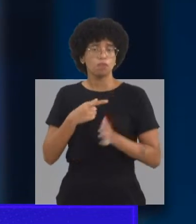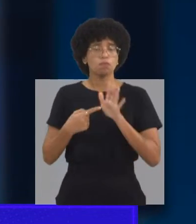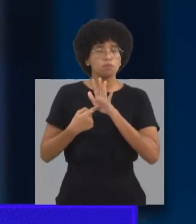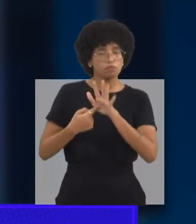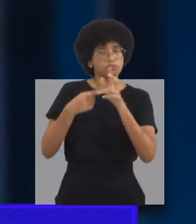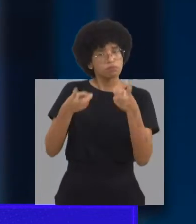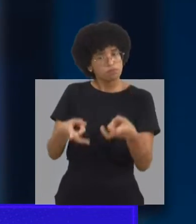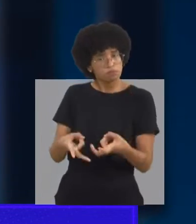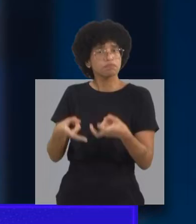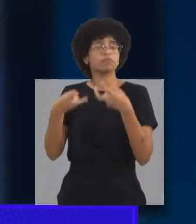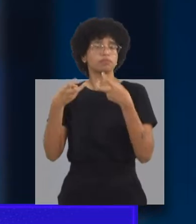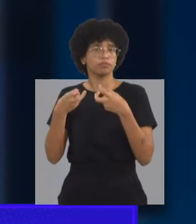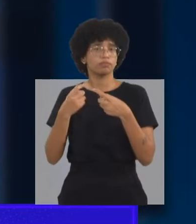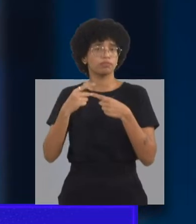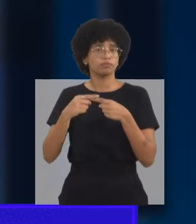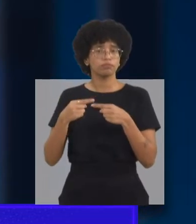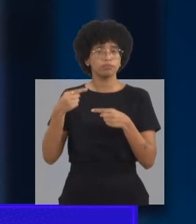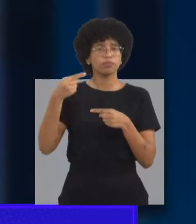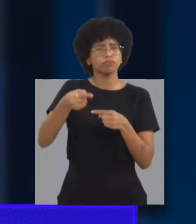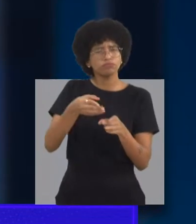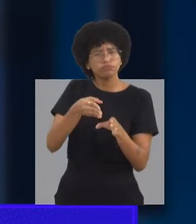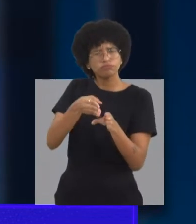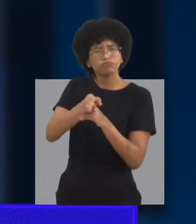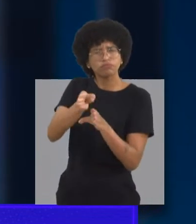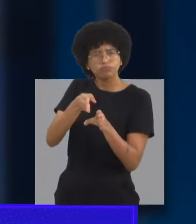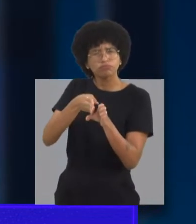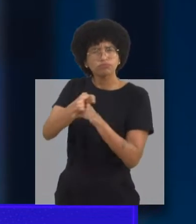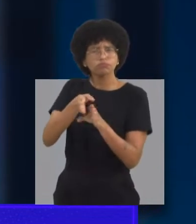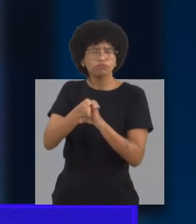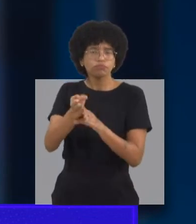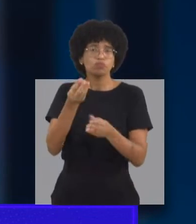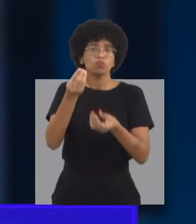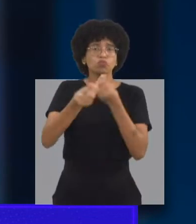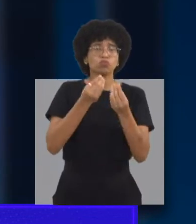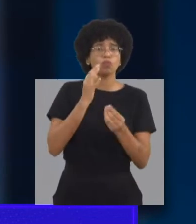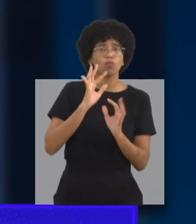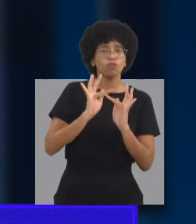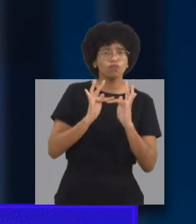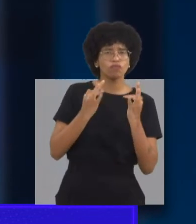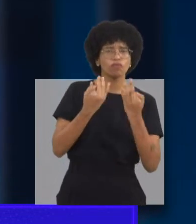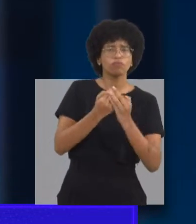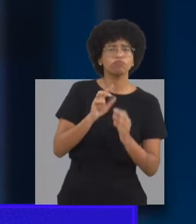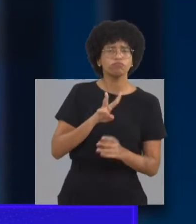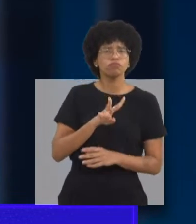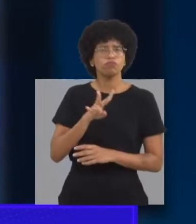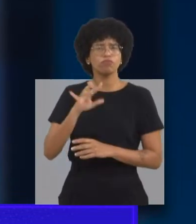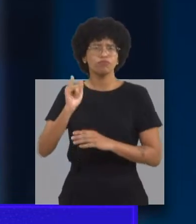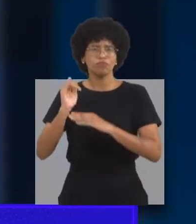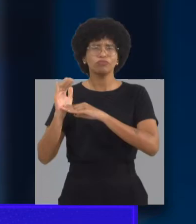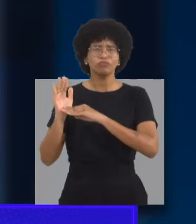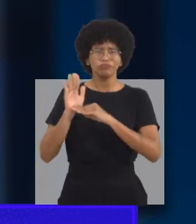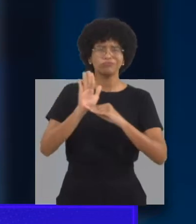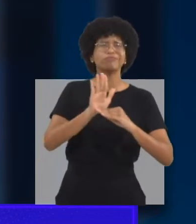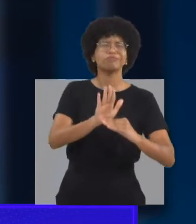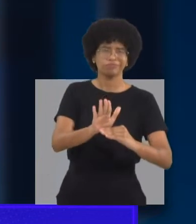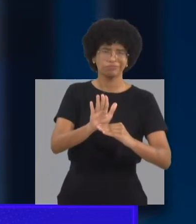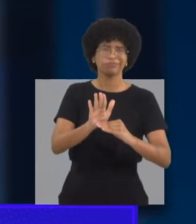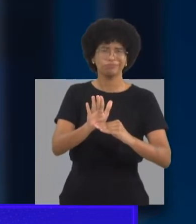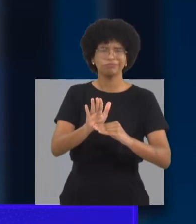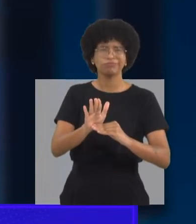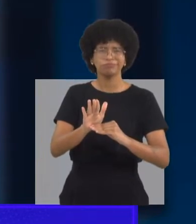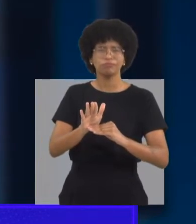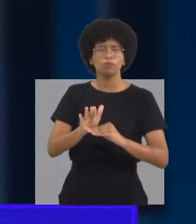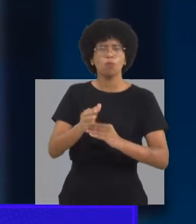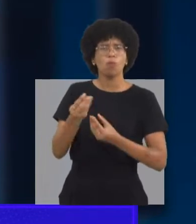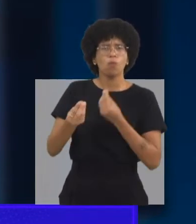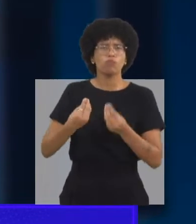dando conta. É nosso dever chamar a família e fazer essas famílias co-participantes do processo, primeiro, no entendimento do